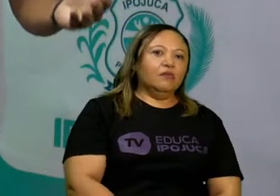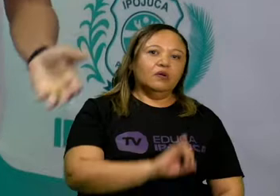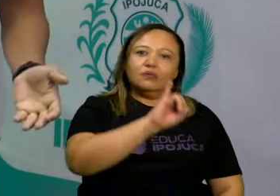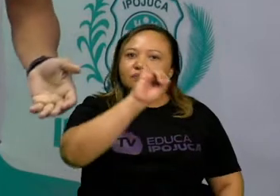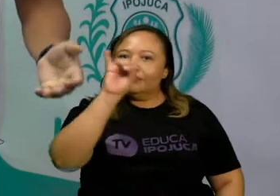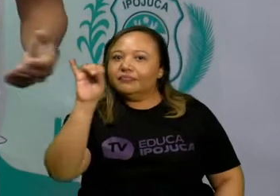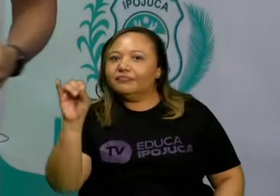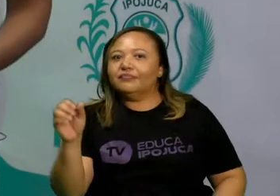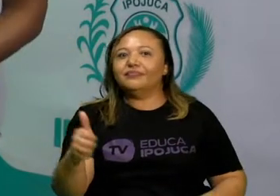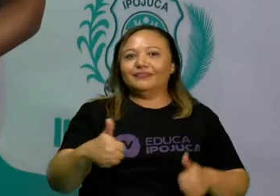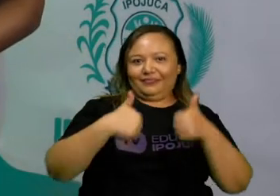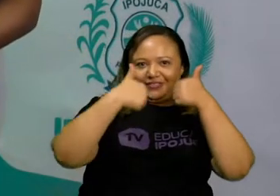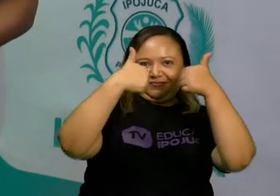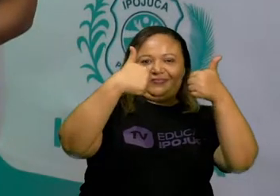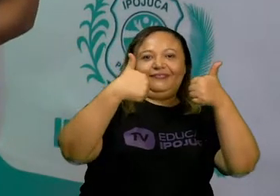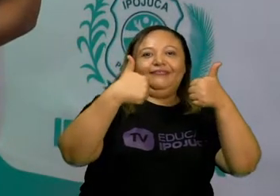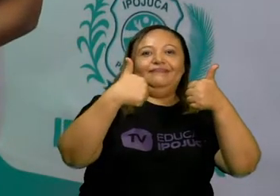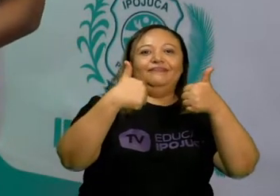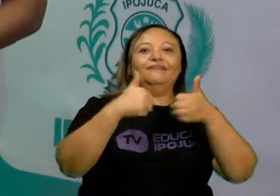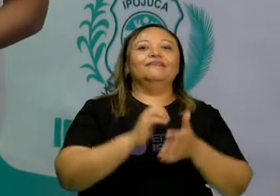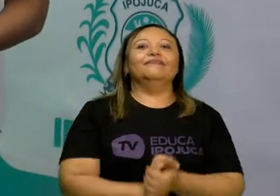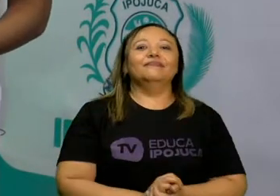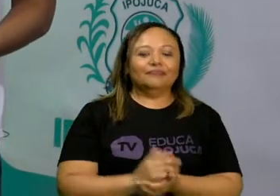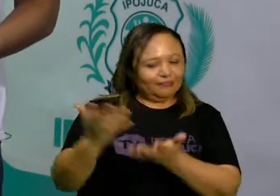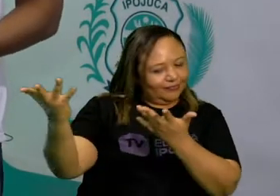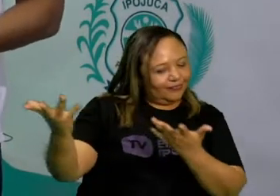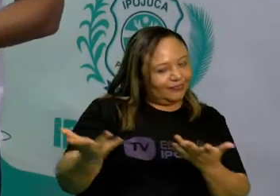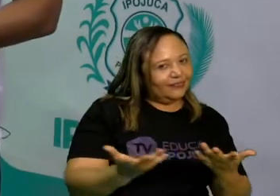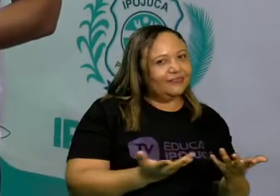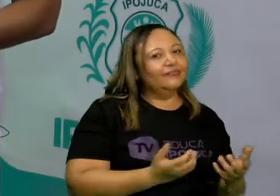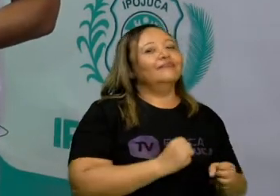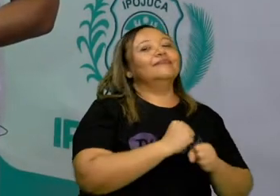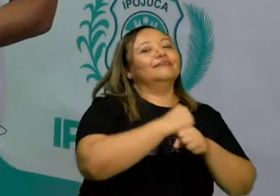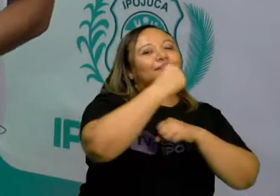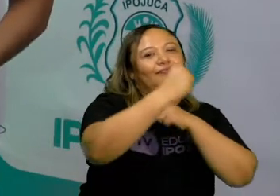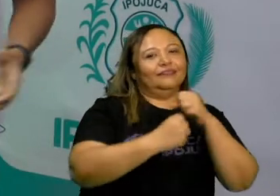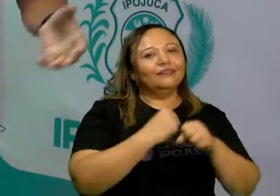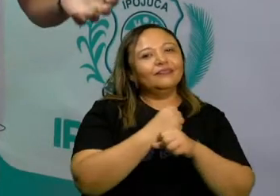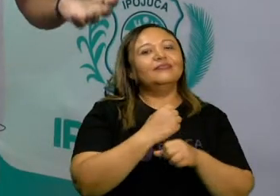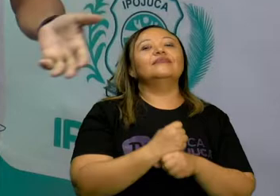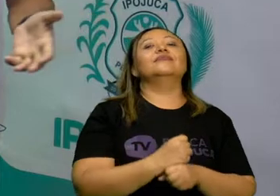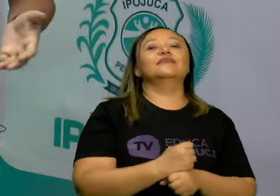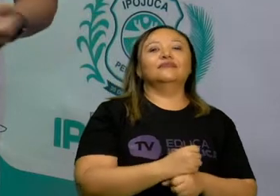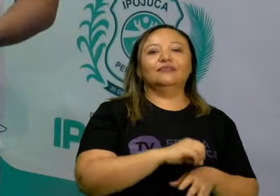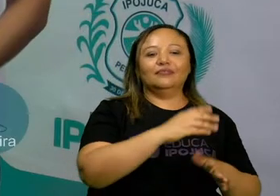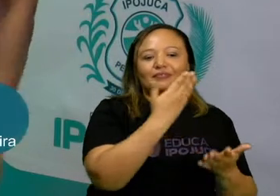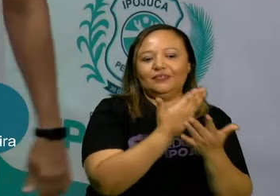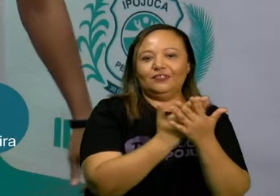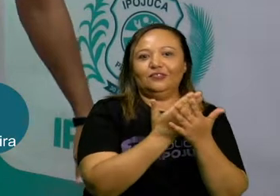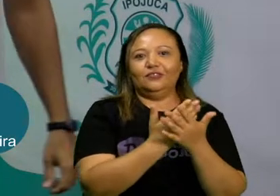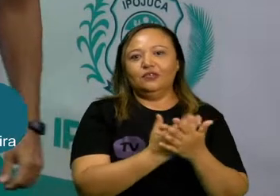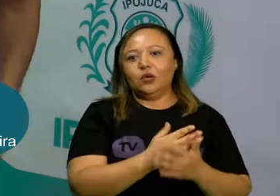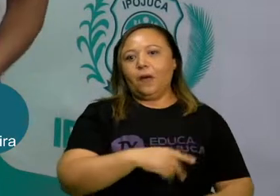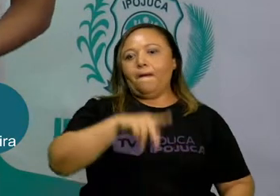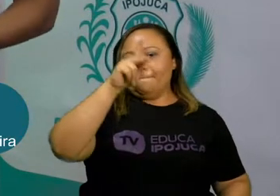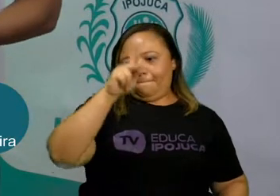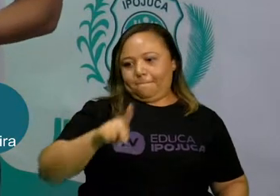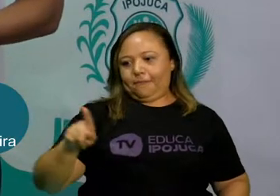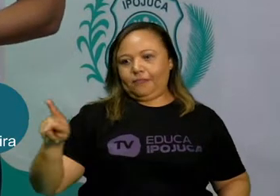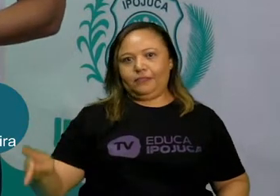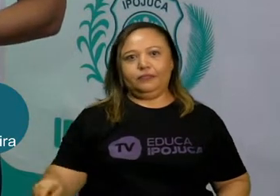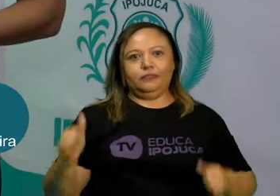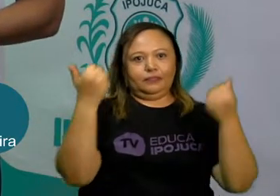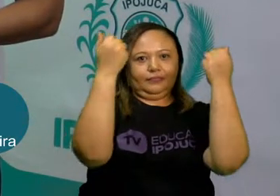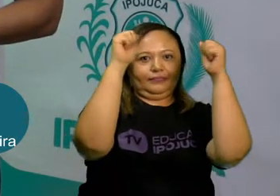Olá pessoal, tudo bom com vocês? Bem-vindos a mais um Ano Letivo. Eu me chamo Túlio, sou professor de Educação